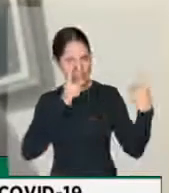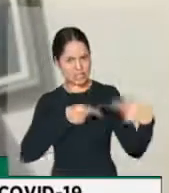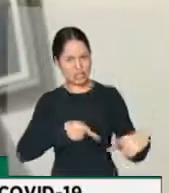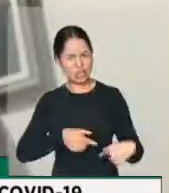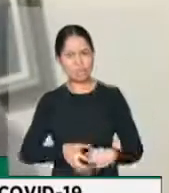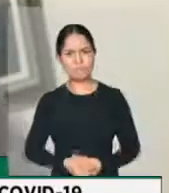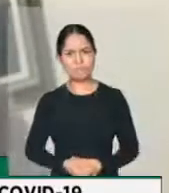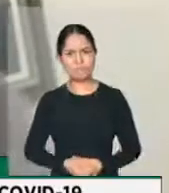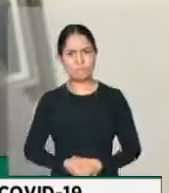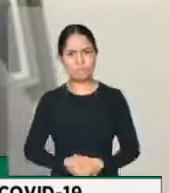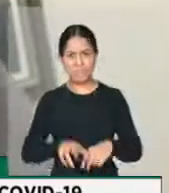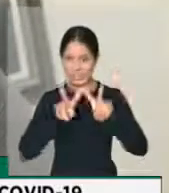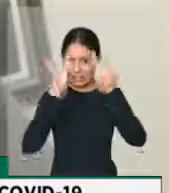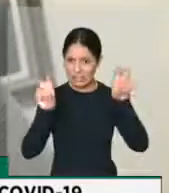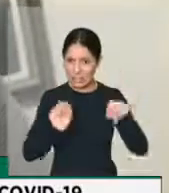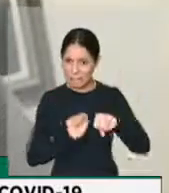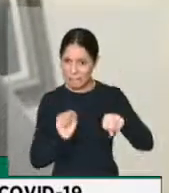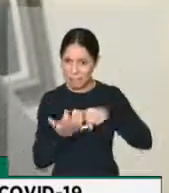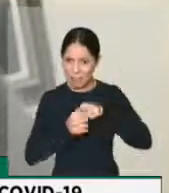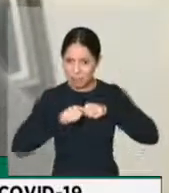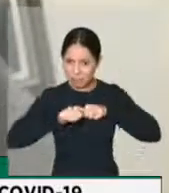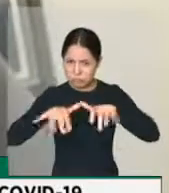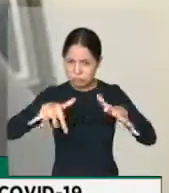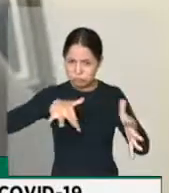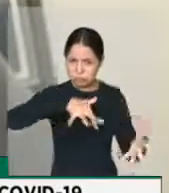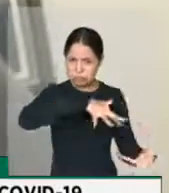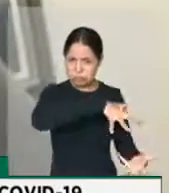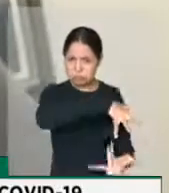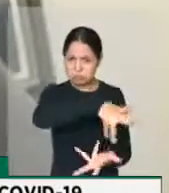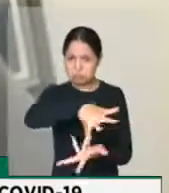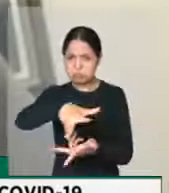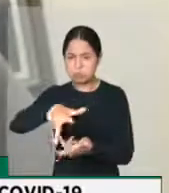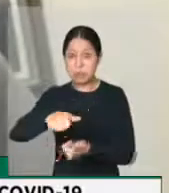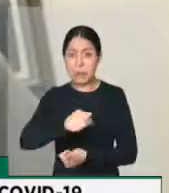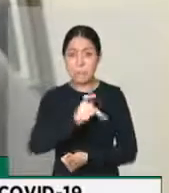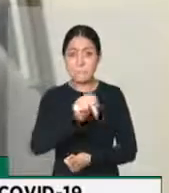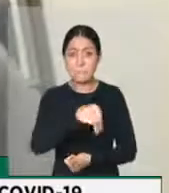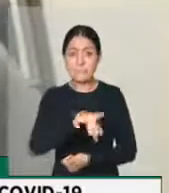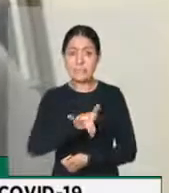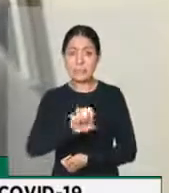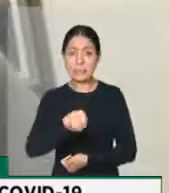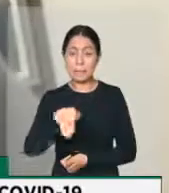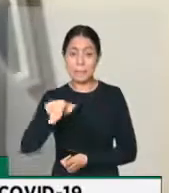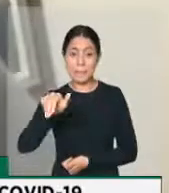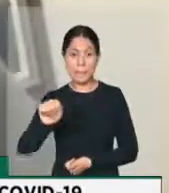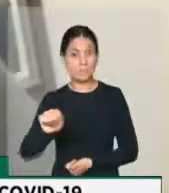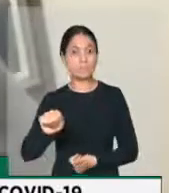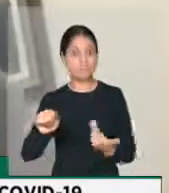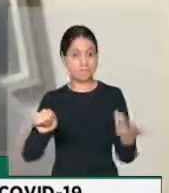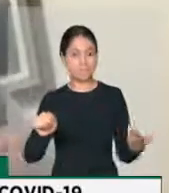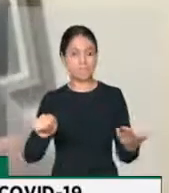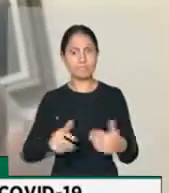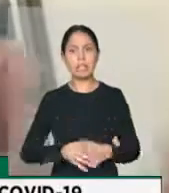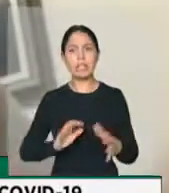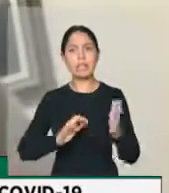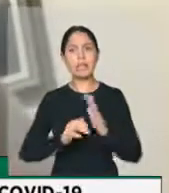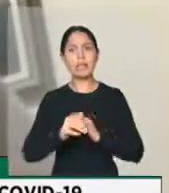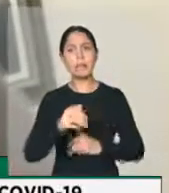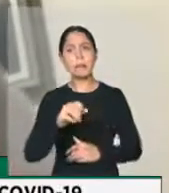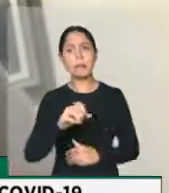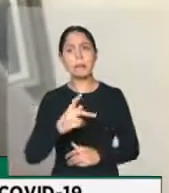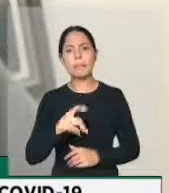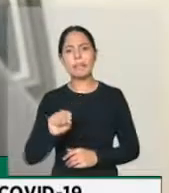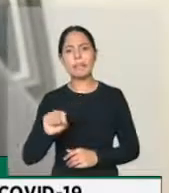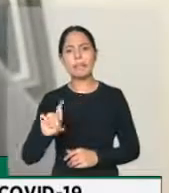Com a pandemia do coronavírus, o PSDB, juntamente com todos que se importavam com esse momento do país, tínhamos três